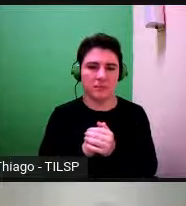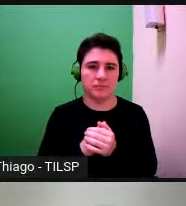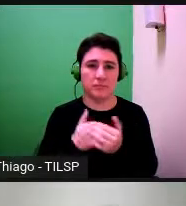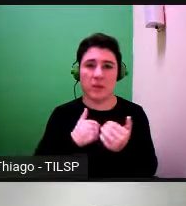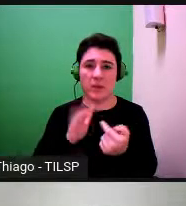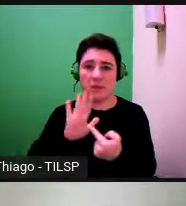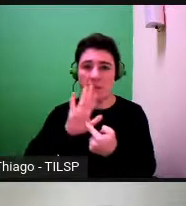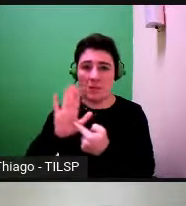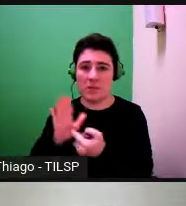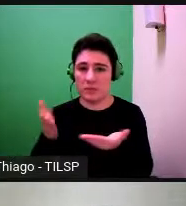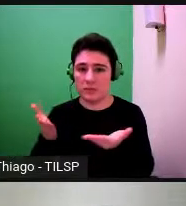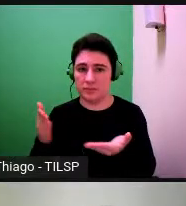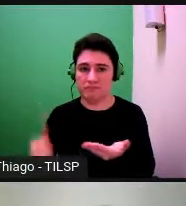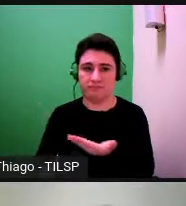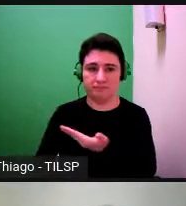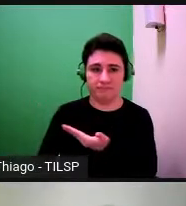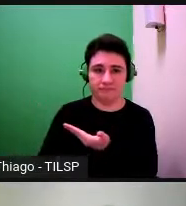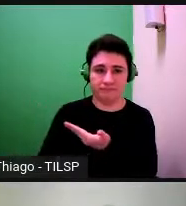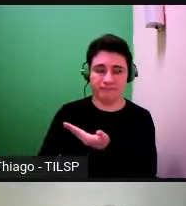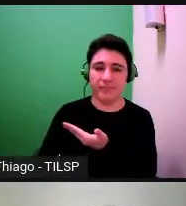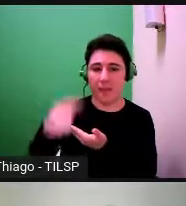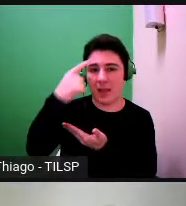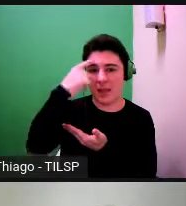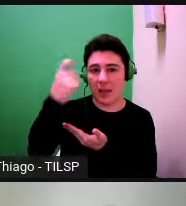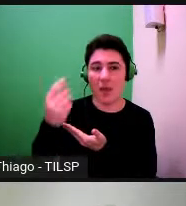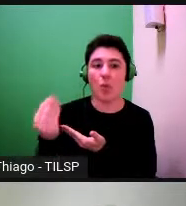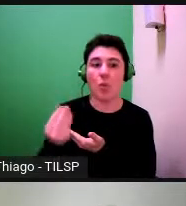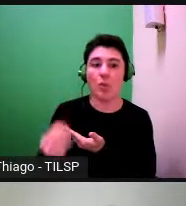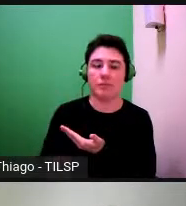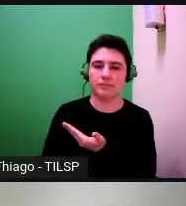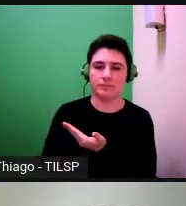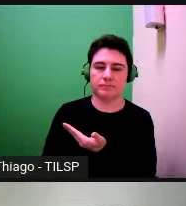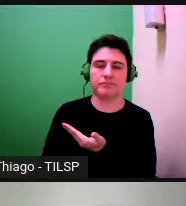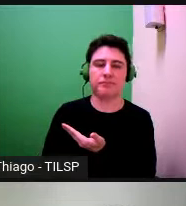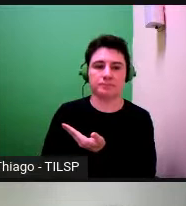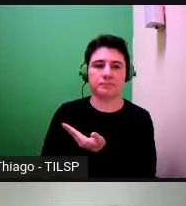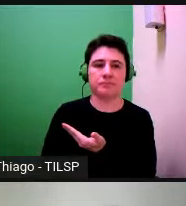de alguma forma esta ideia da cadeia podemos pensar que